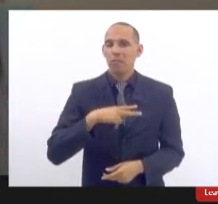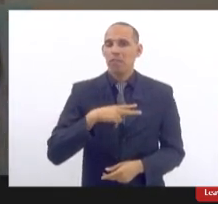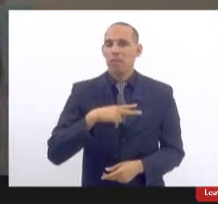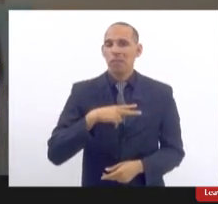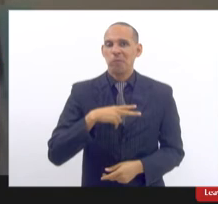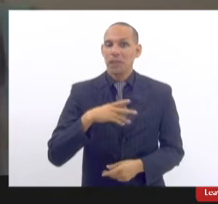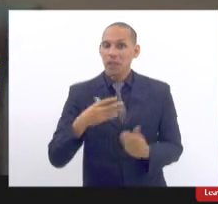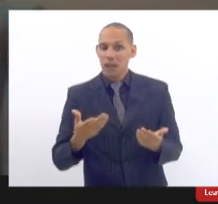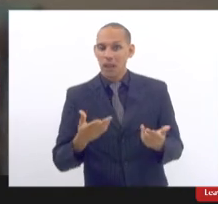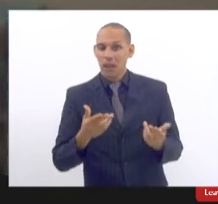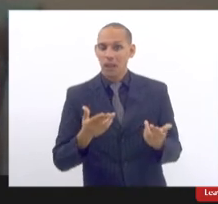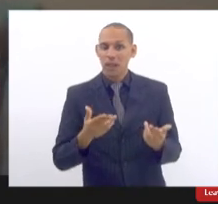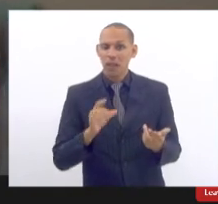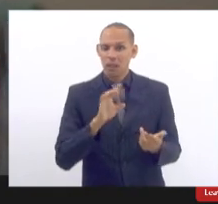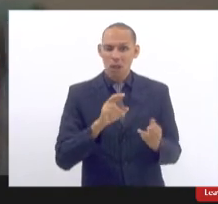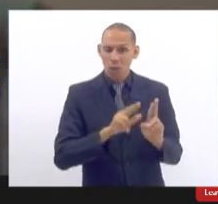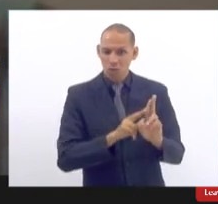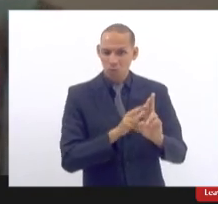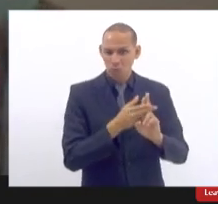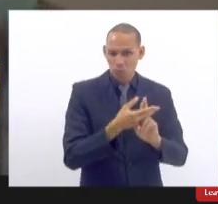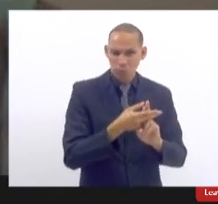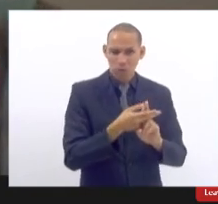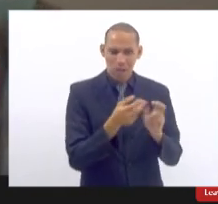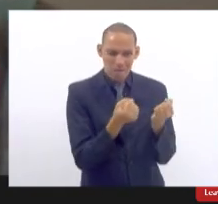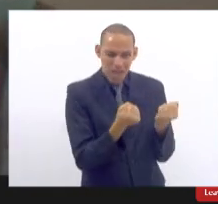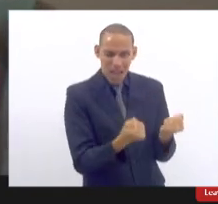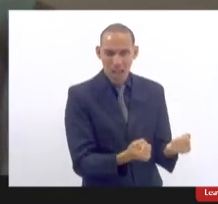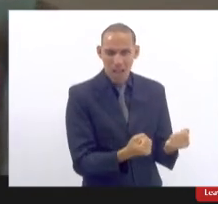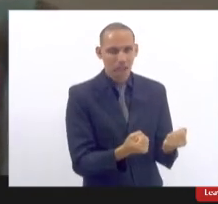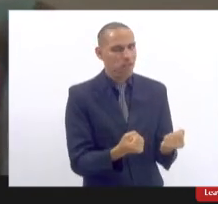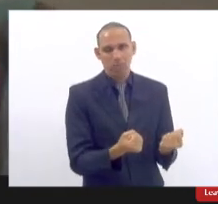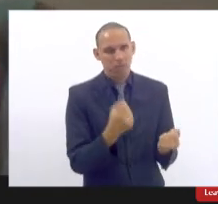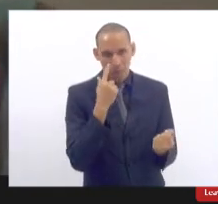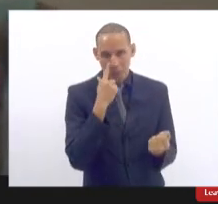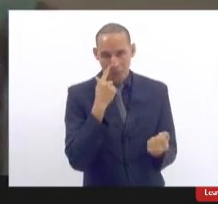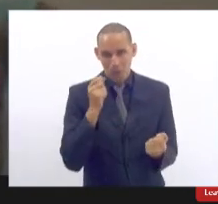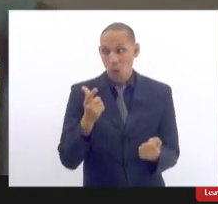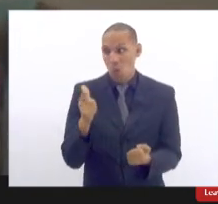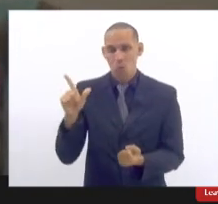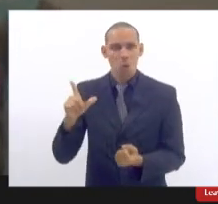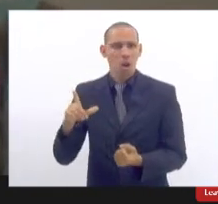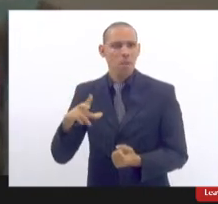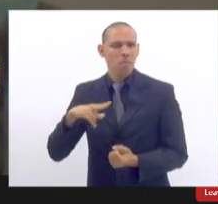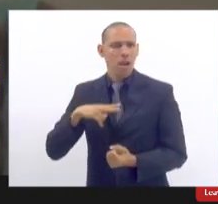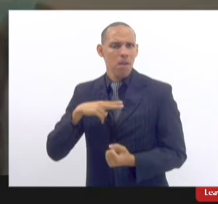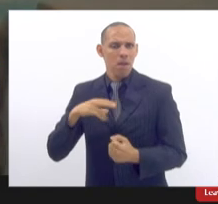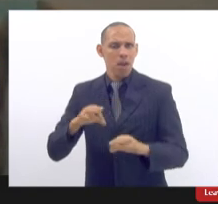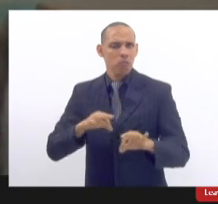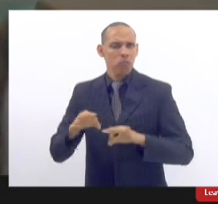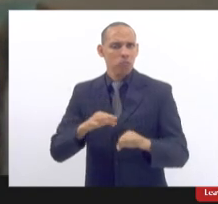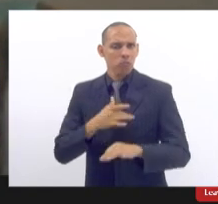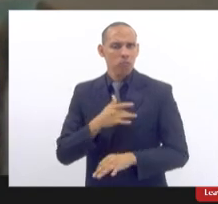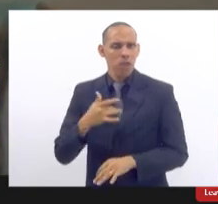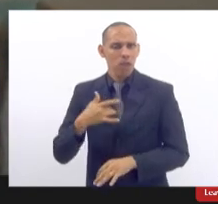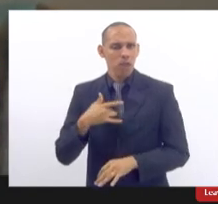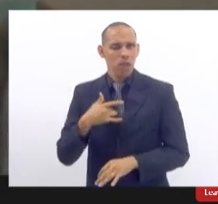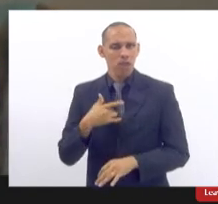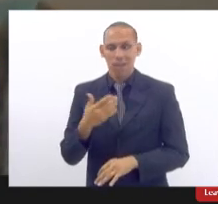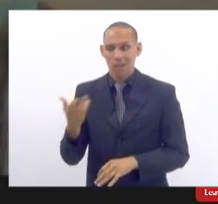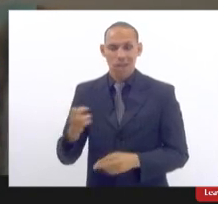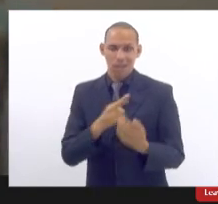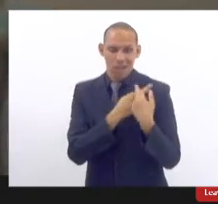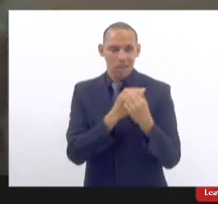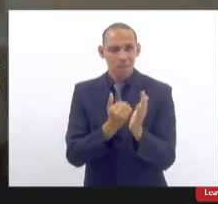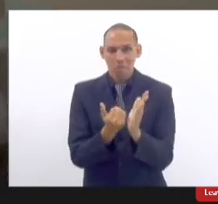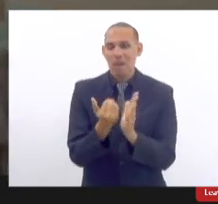sobrecarregando só o SUS enquanto que o particular quando a responsabilidade é maior